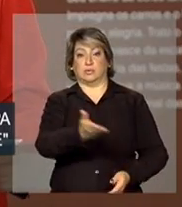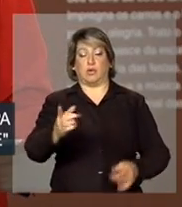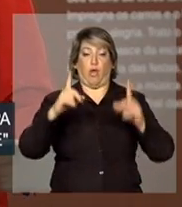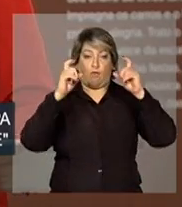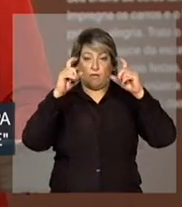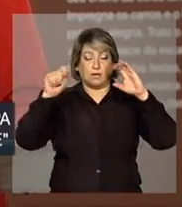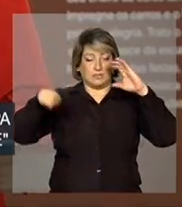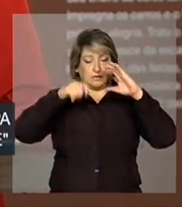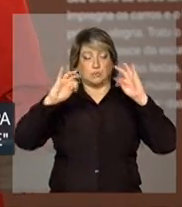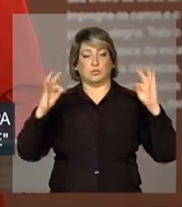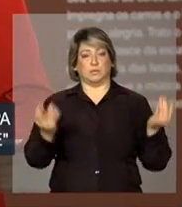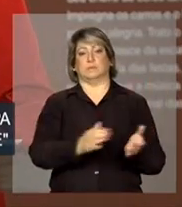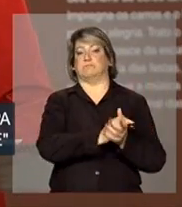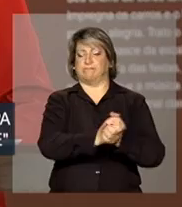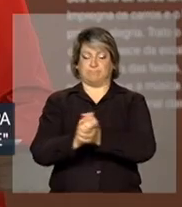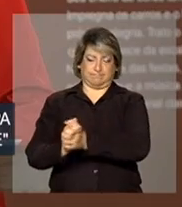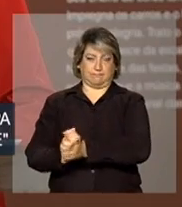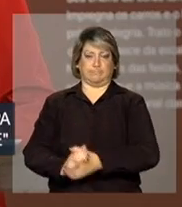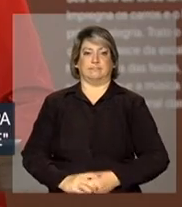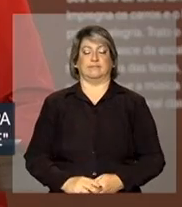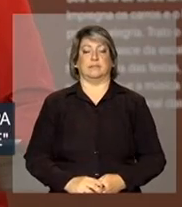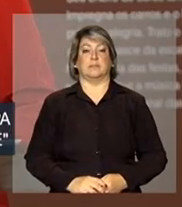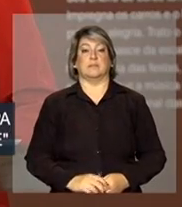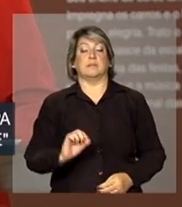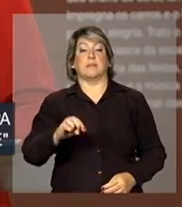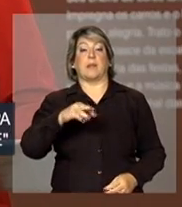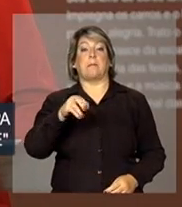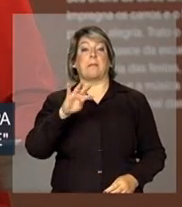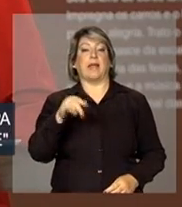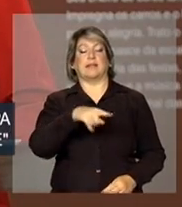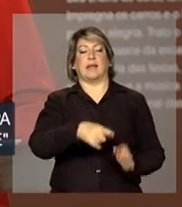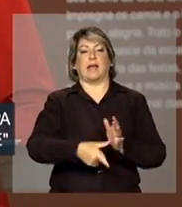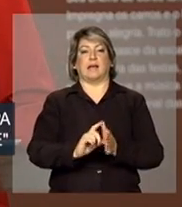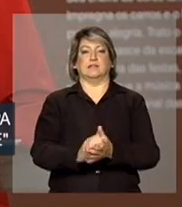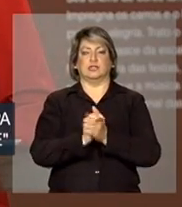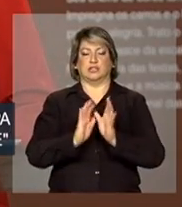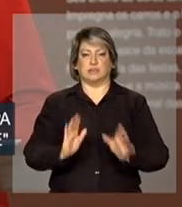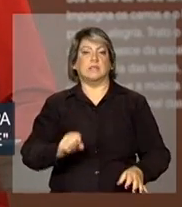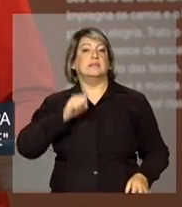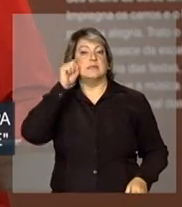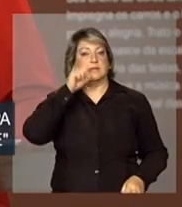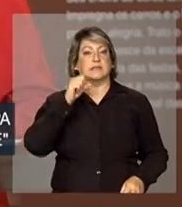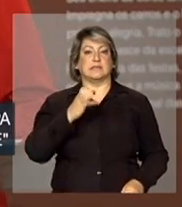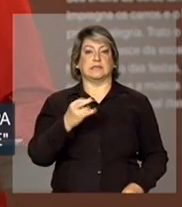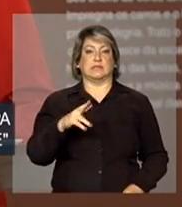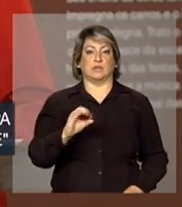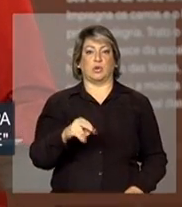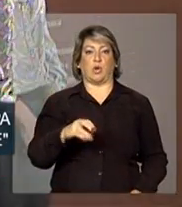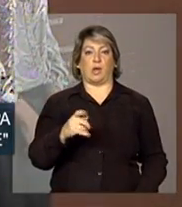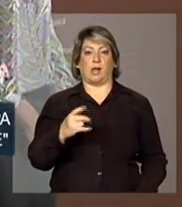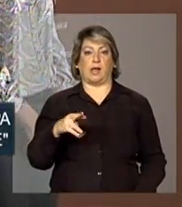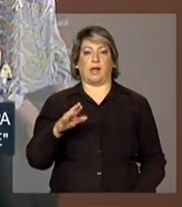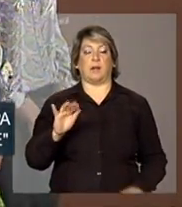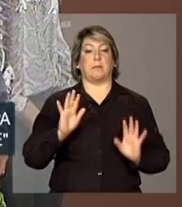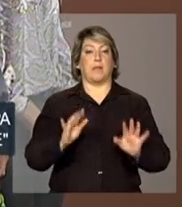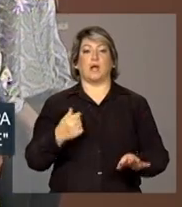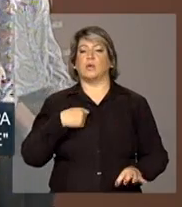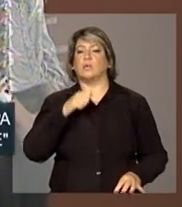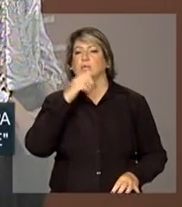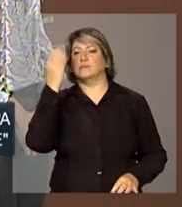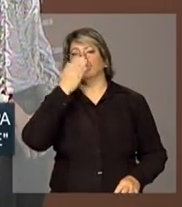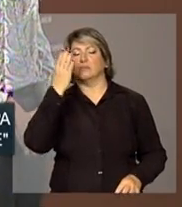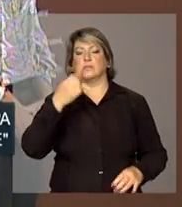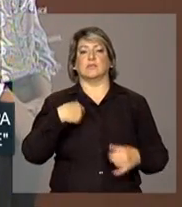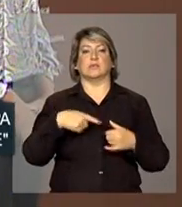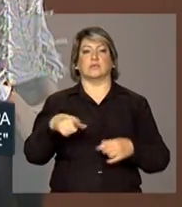fotógrafos e cinegrafistas. A Marta cumprimentou o senador Ciro Nogueira, mas eu não estou vendo